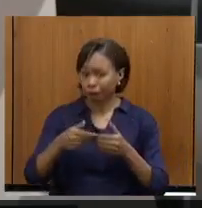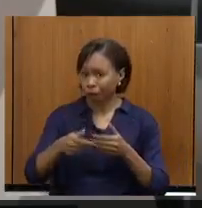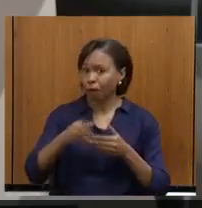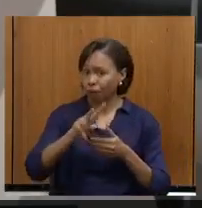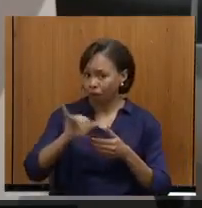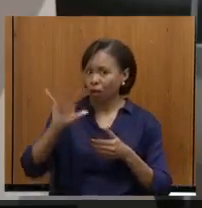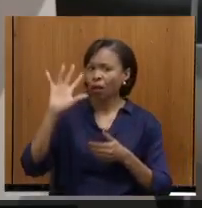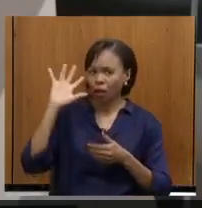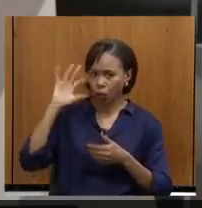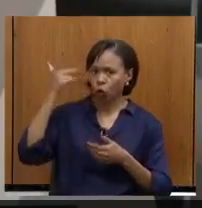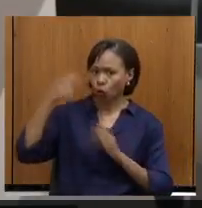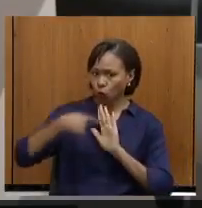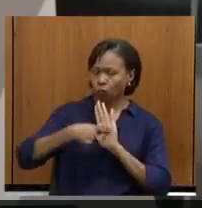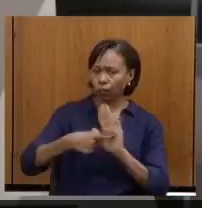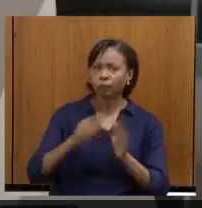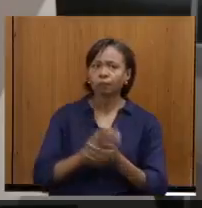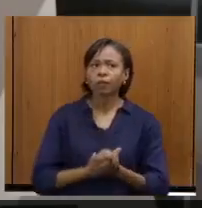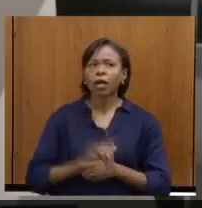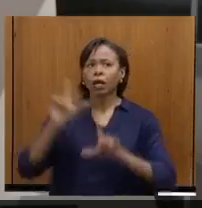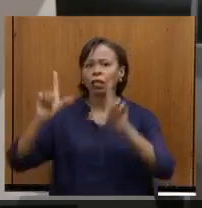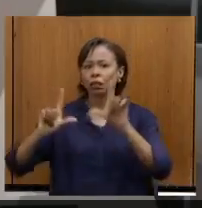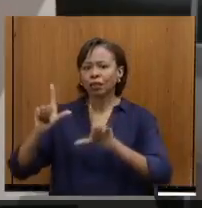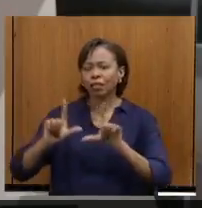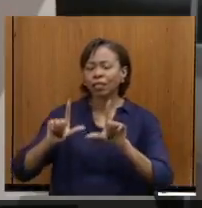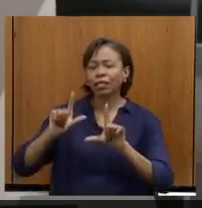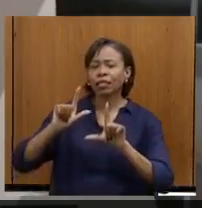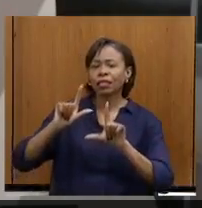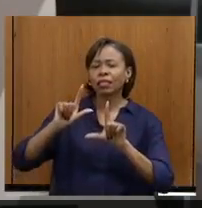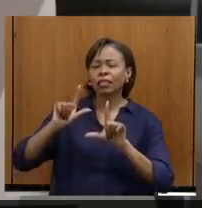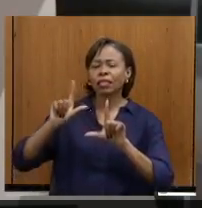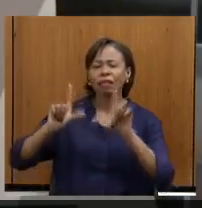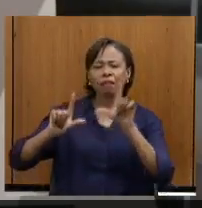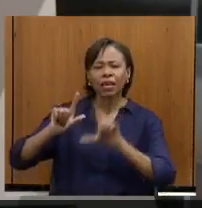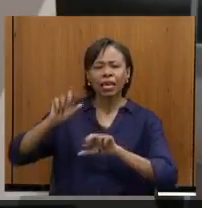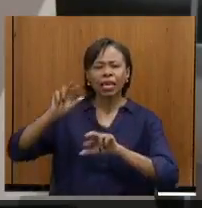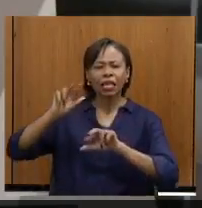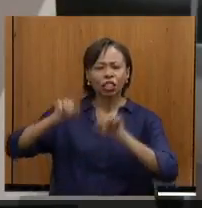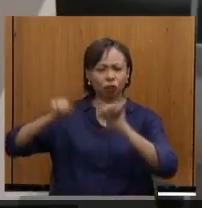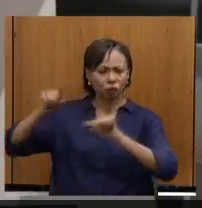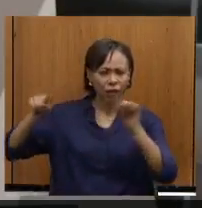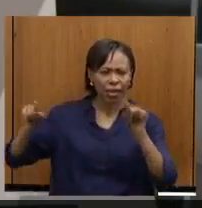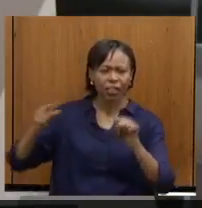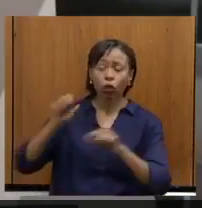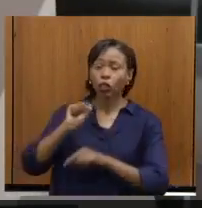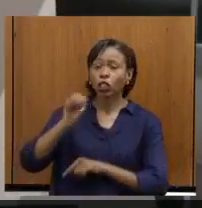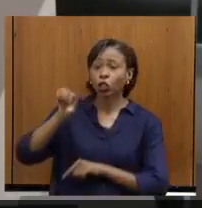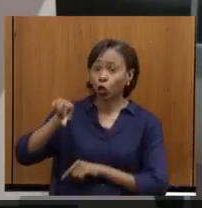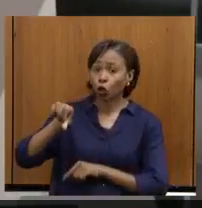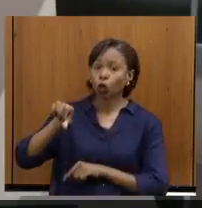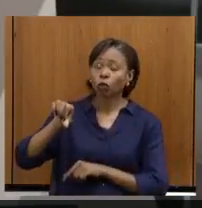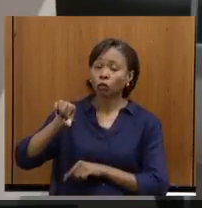empresa, eu já falei, a TV Diversa, falta ressaltar, que foi mais 89 municípios, pode passar.